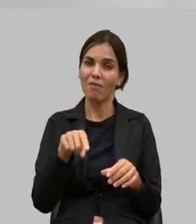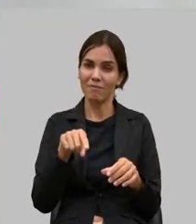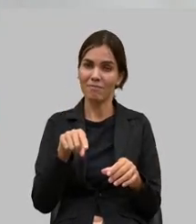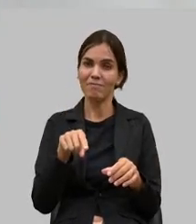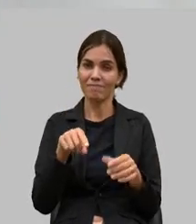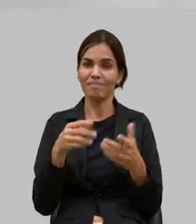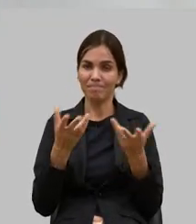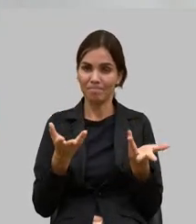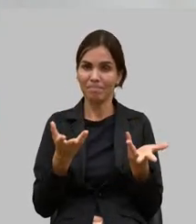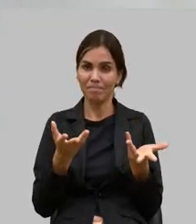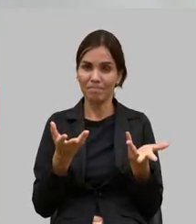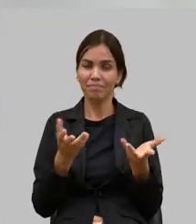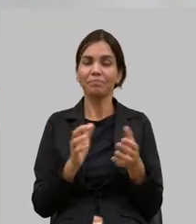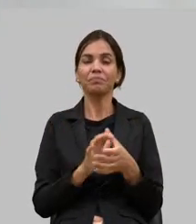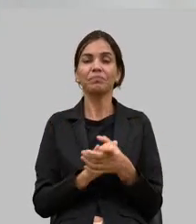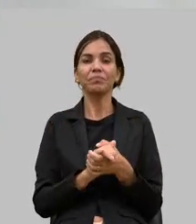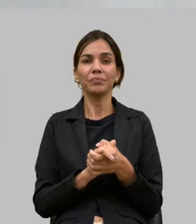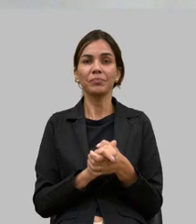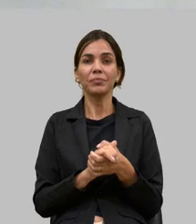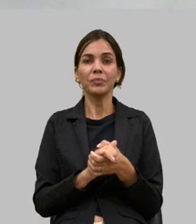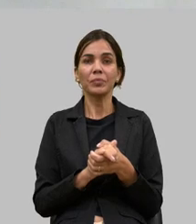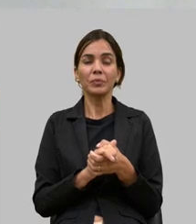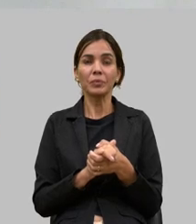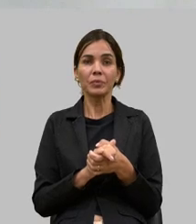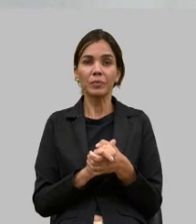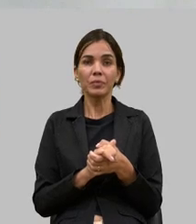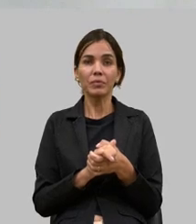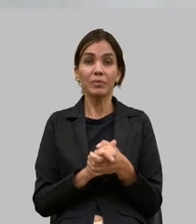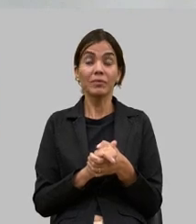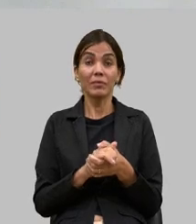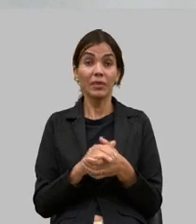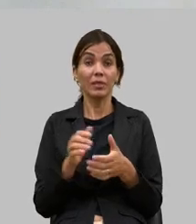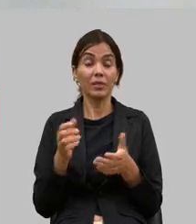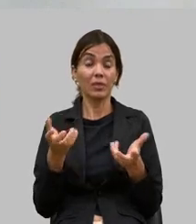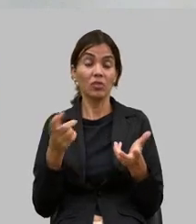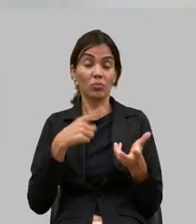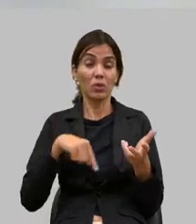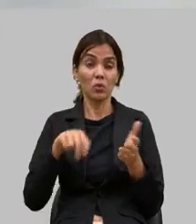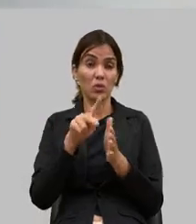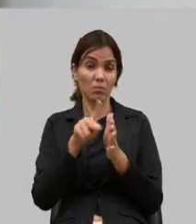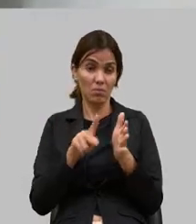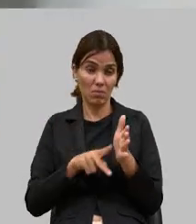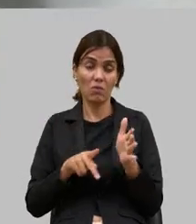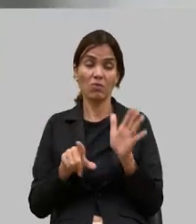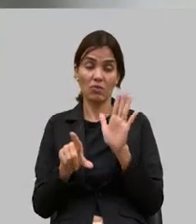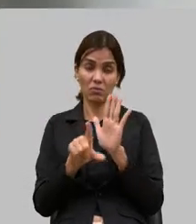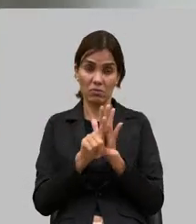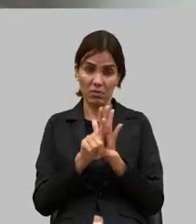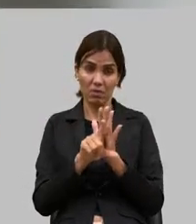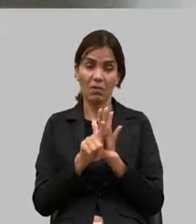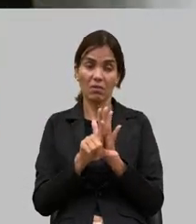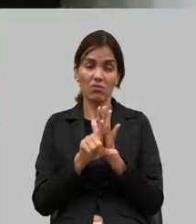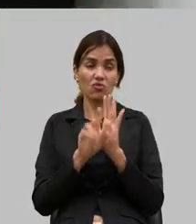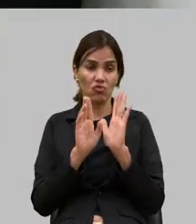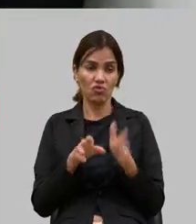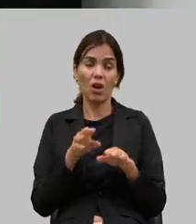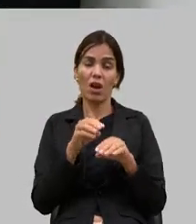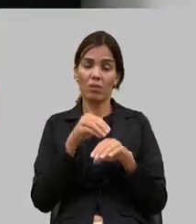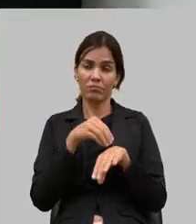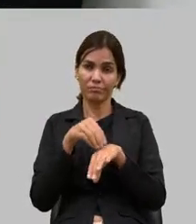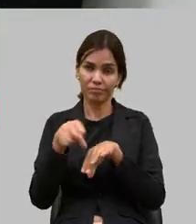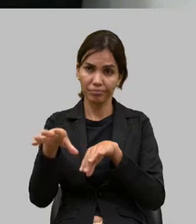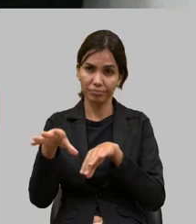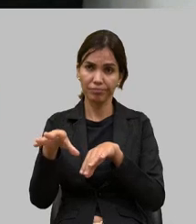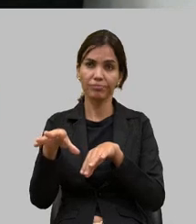bem no produto acabado mas eu nós mandamos esse projeto de lei para diligência lá na CEAPA a